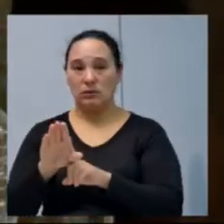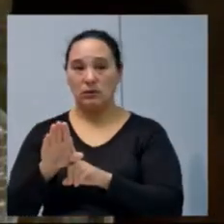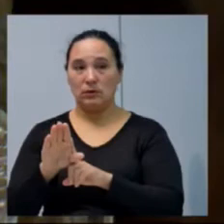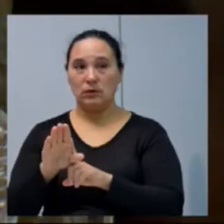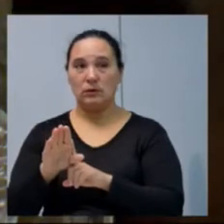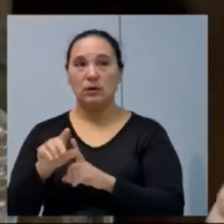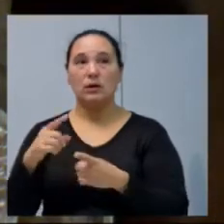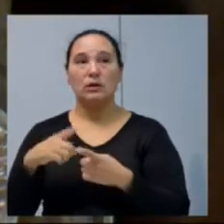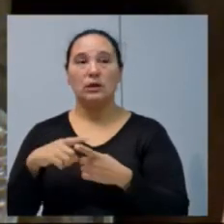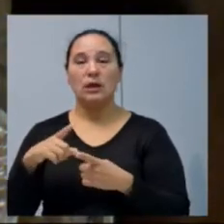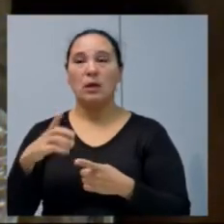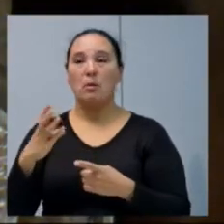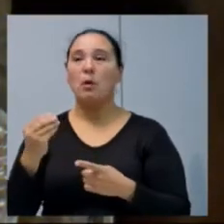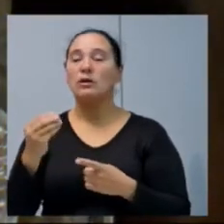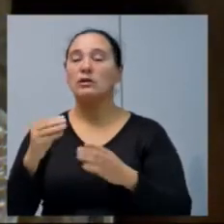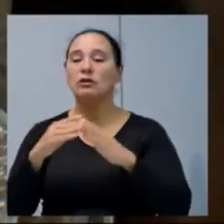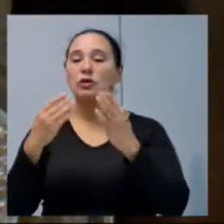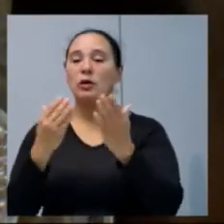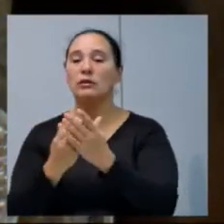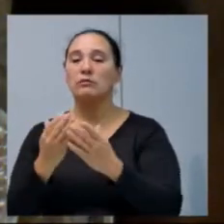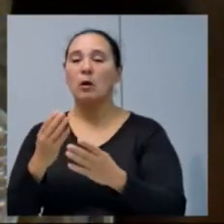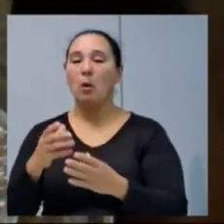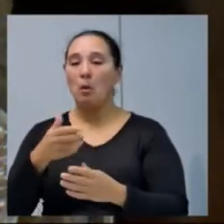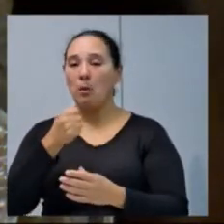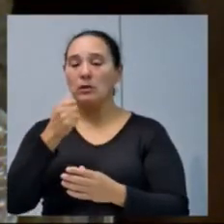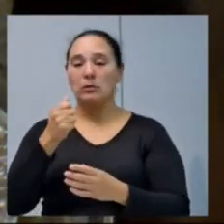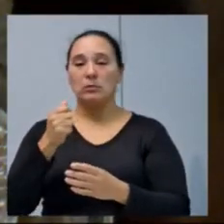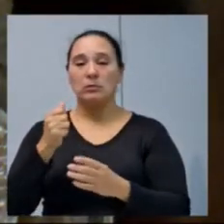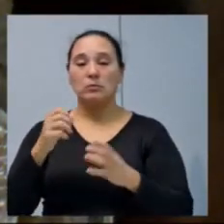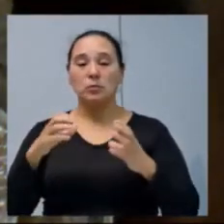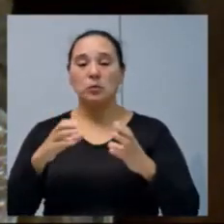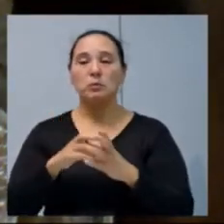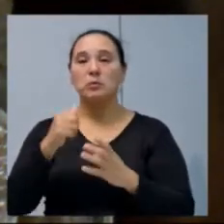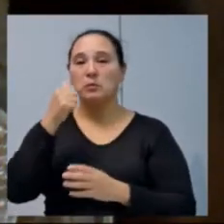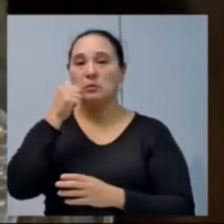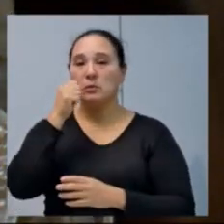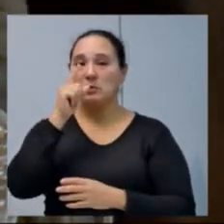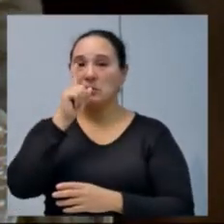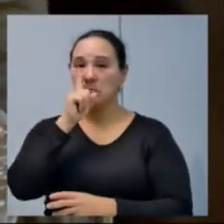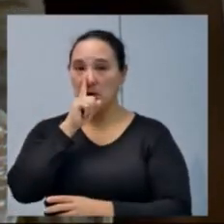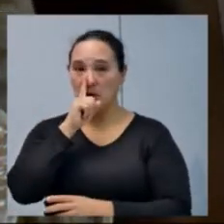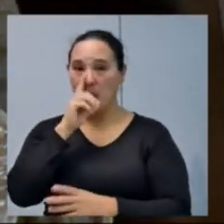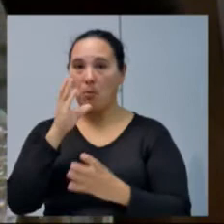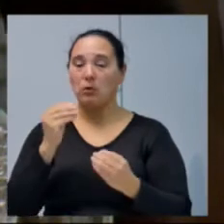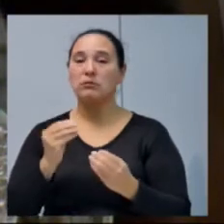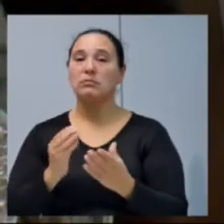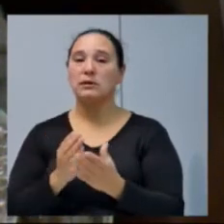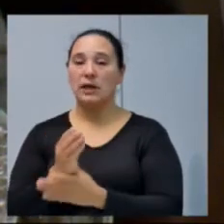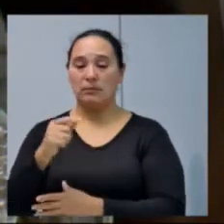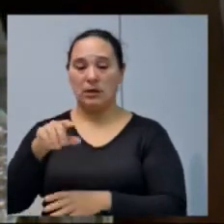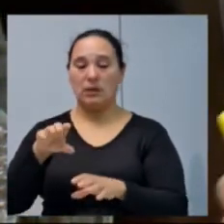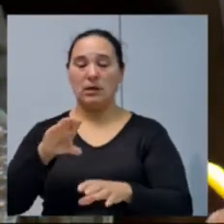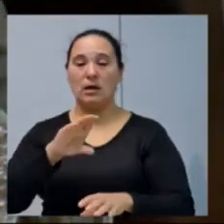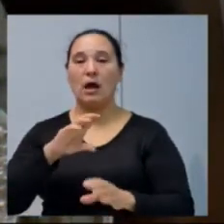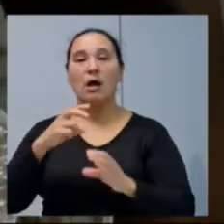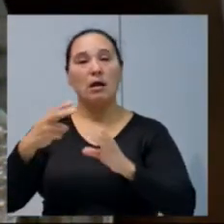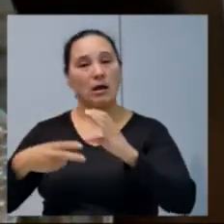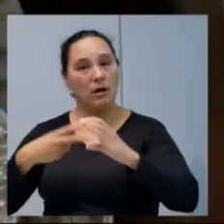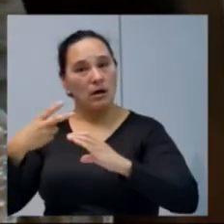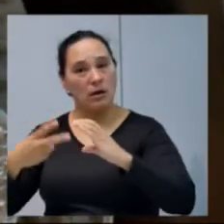porque tem muitas escolas que são ocupadas por clube de mães, que até muitos passaram aqui pela Câmara pedindo